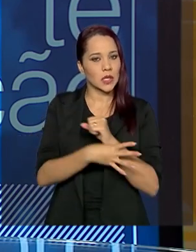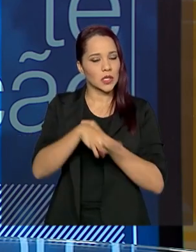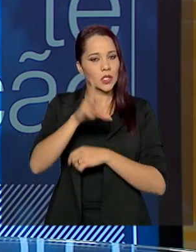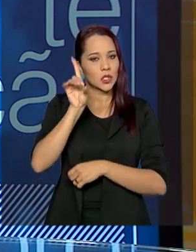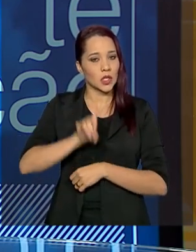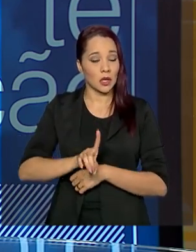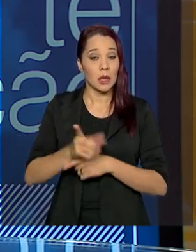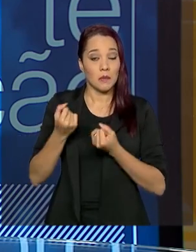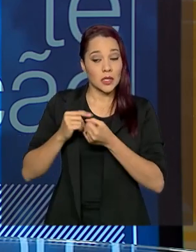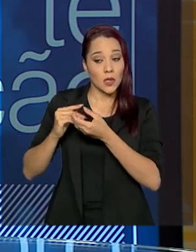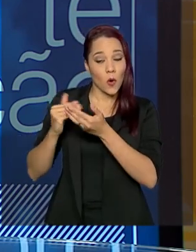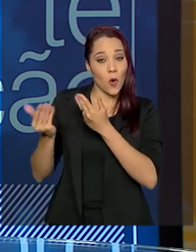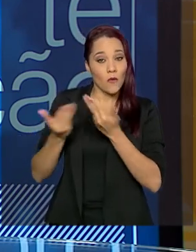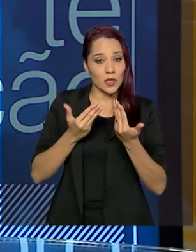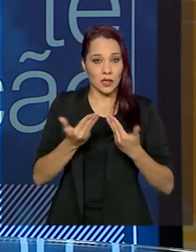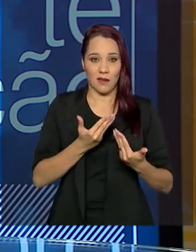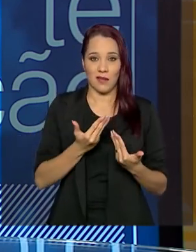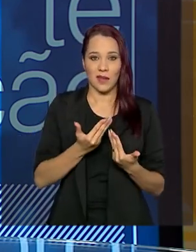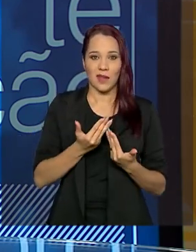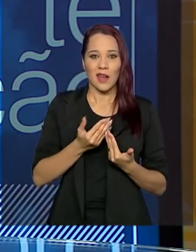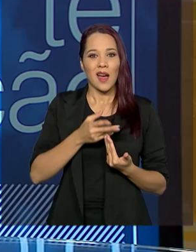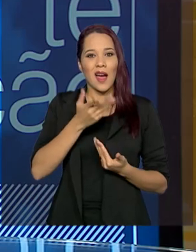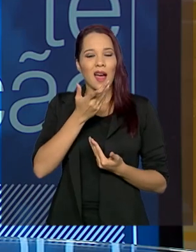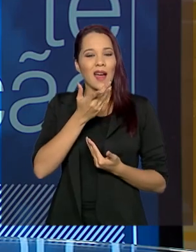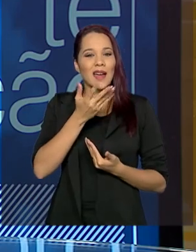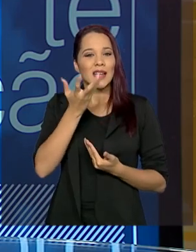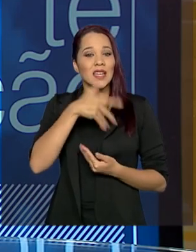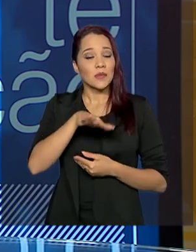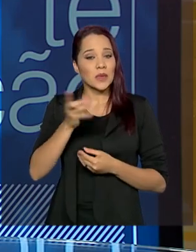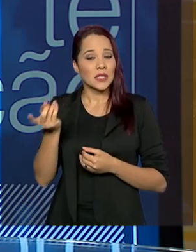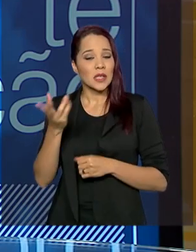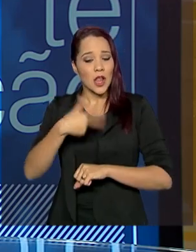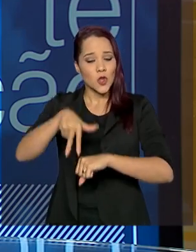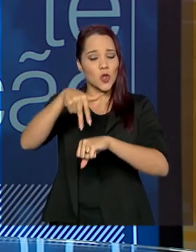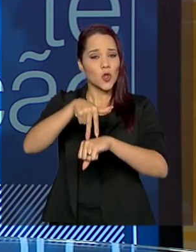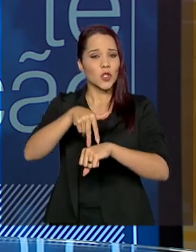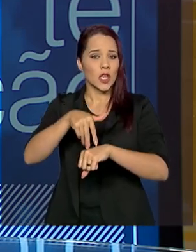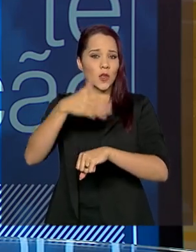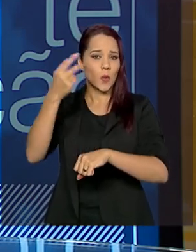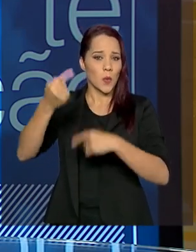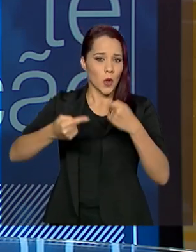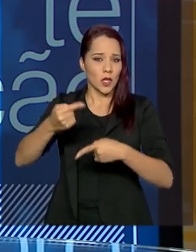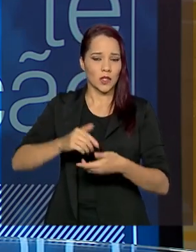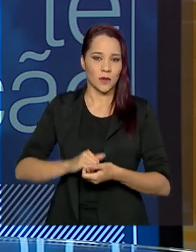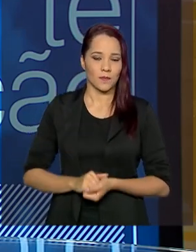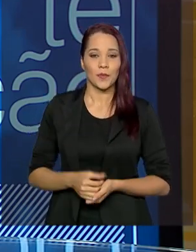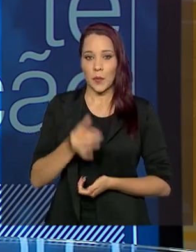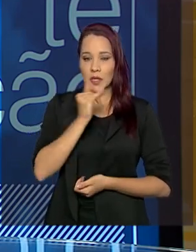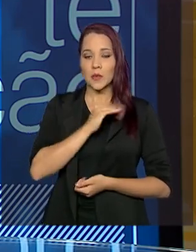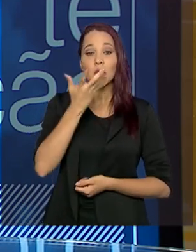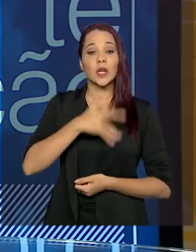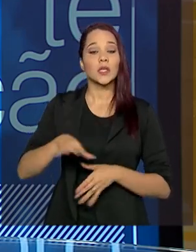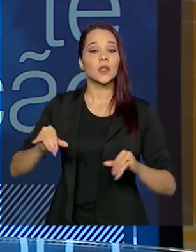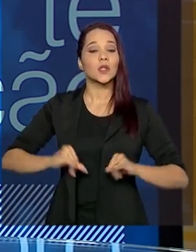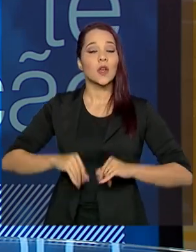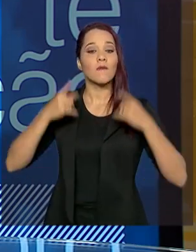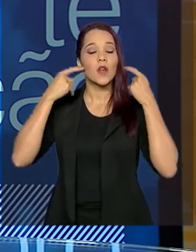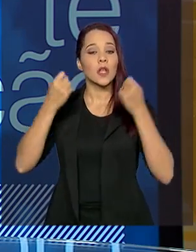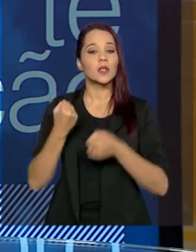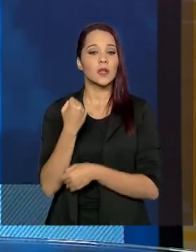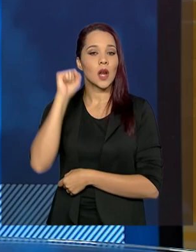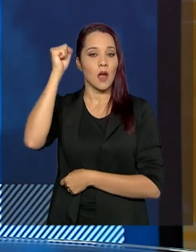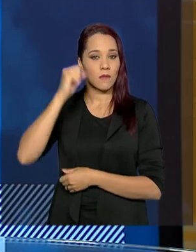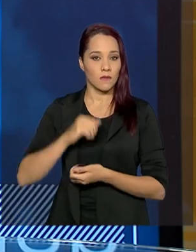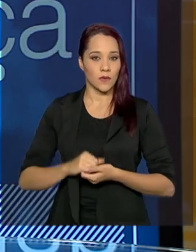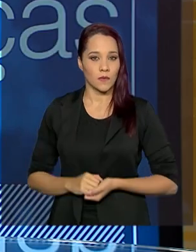Eles precisam conversar melhor. A criança precisa estar mais no centro da política. Deixa eu dar só um exemplo para você. Uma criança que hoje sofre uma violência grave,